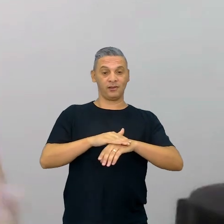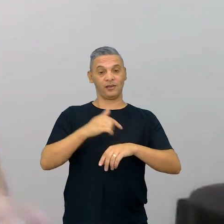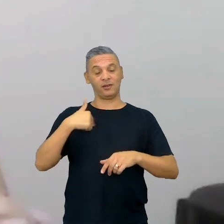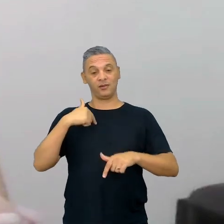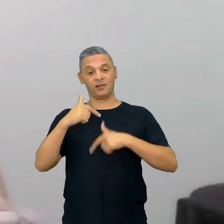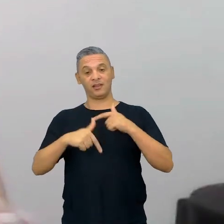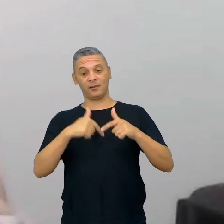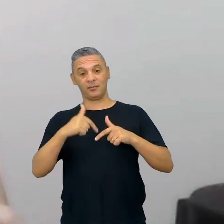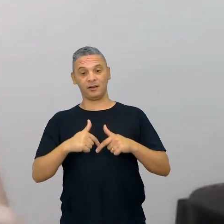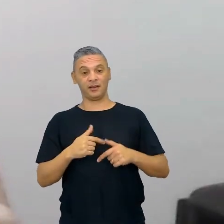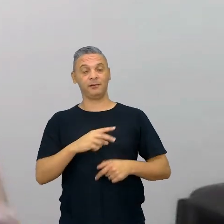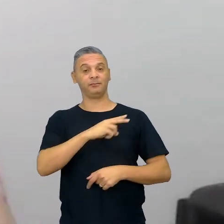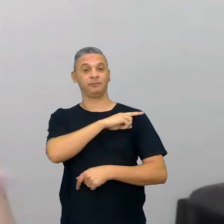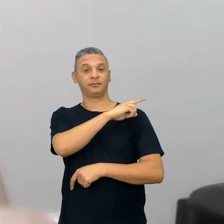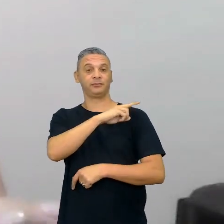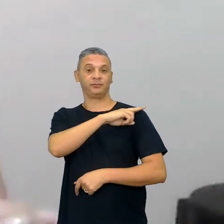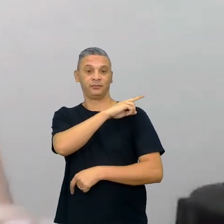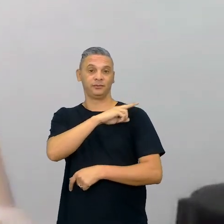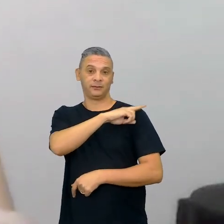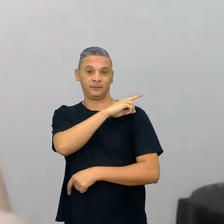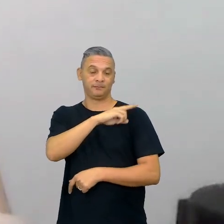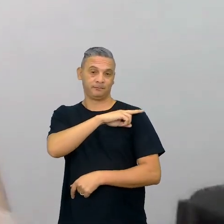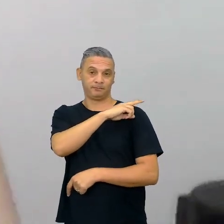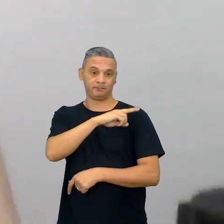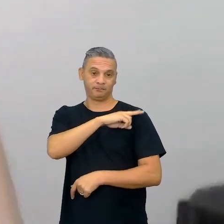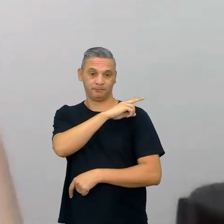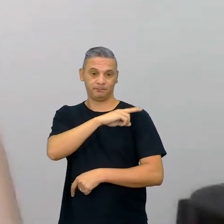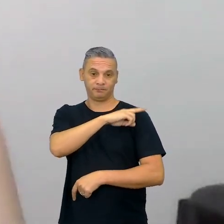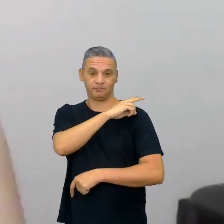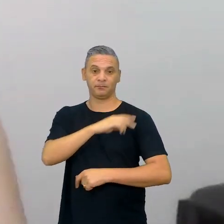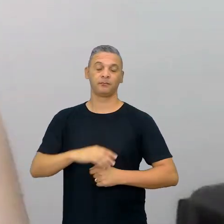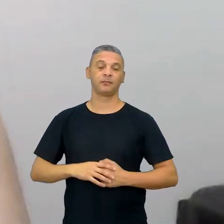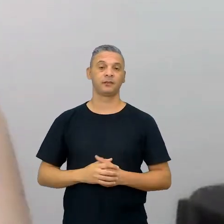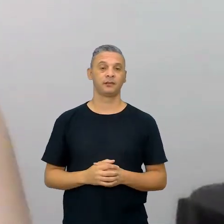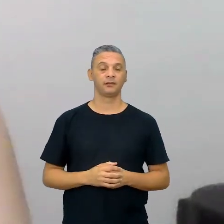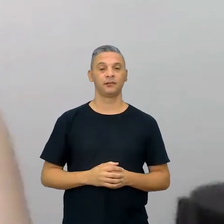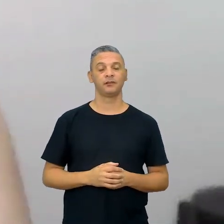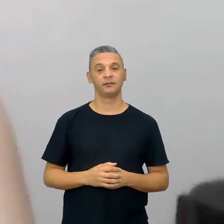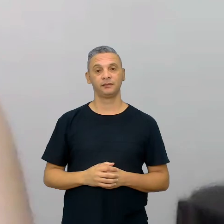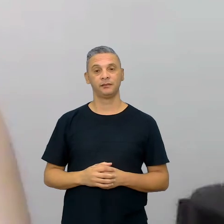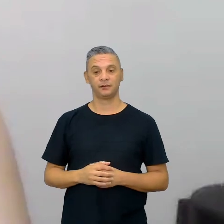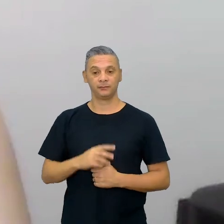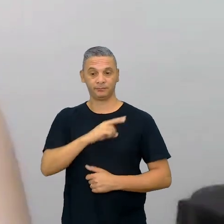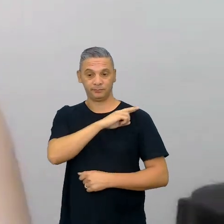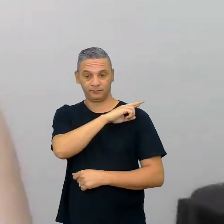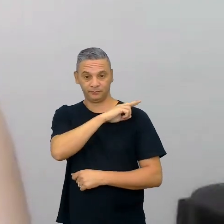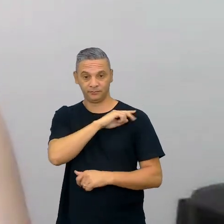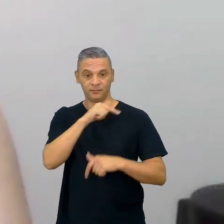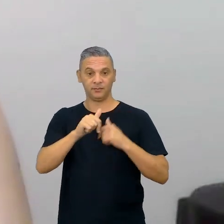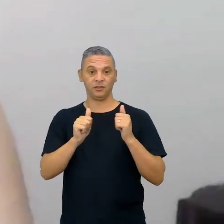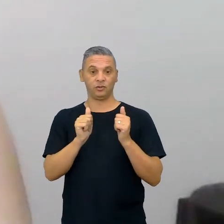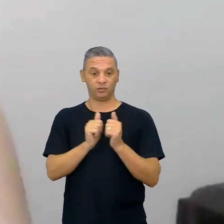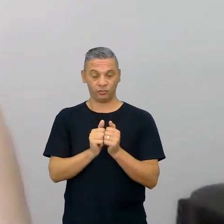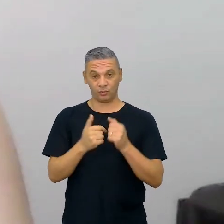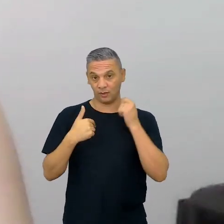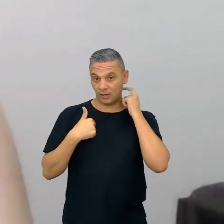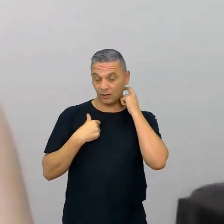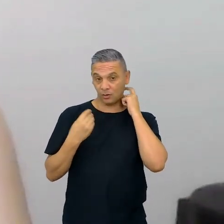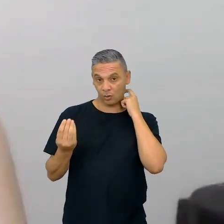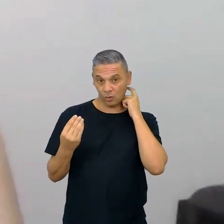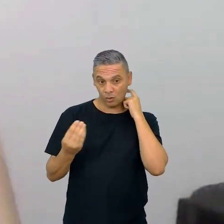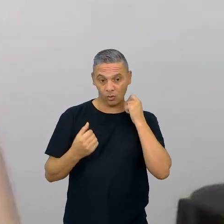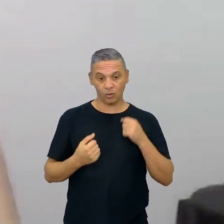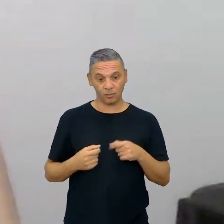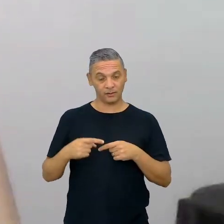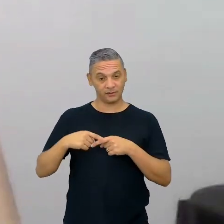trabalhei no segundo acerto do ensino médio, essa é minha última experiência que eu vou compartilhar hoje com vocês. Na segunda série do ensino médio, eu trabalhei